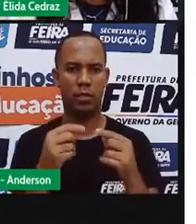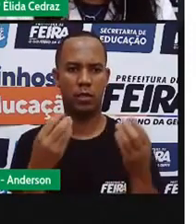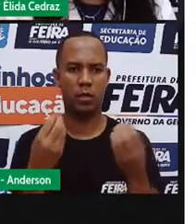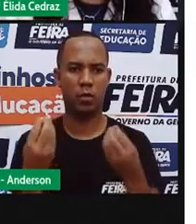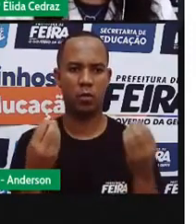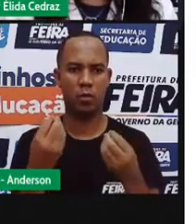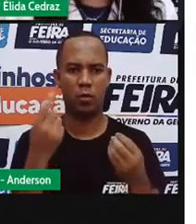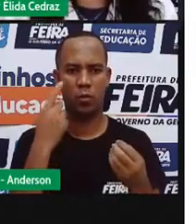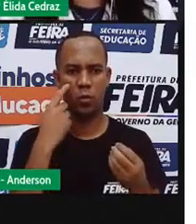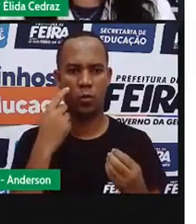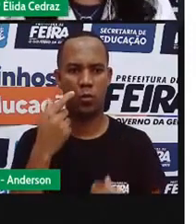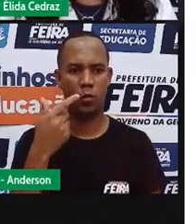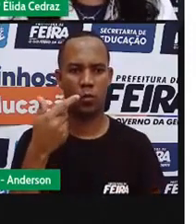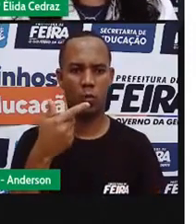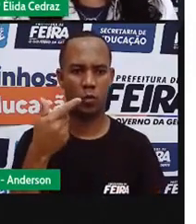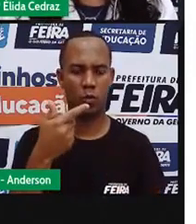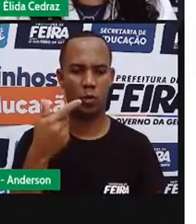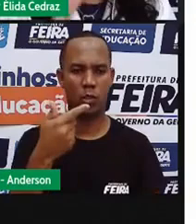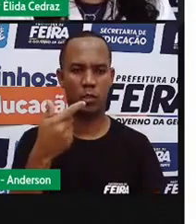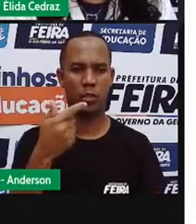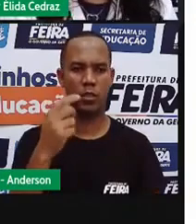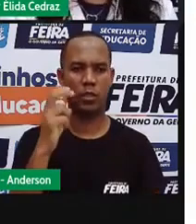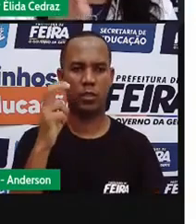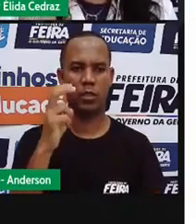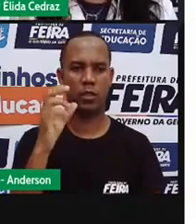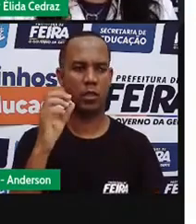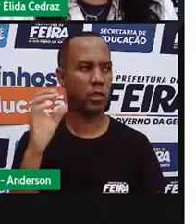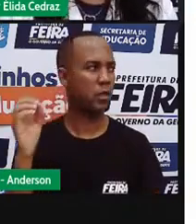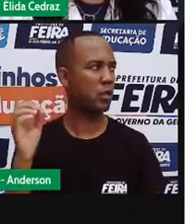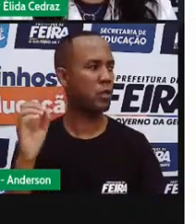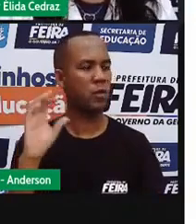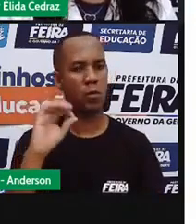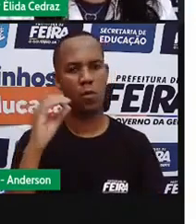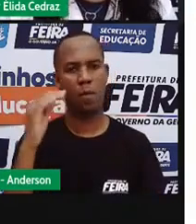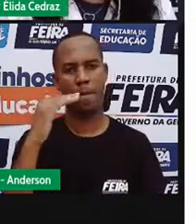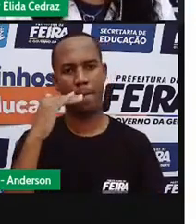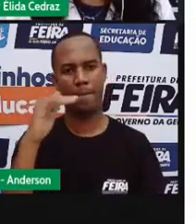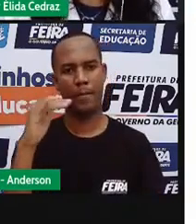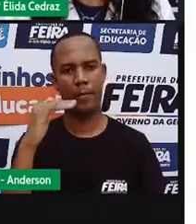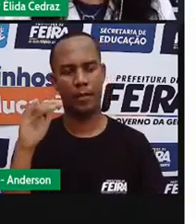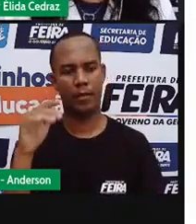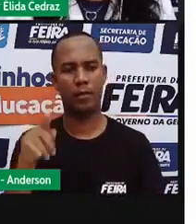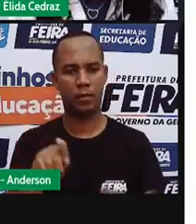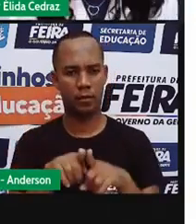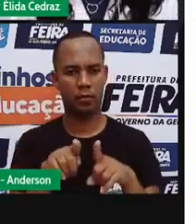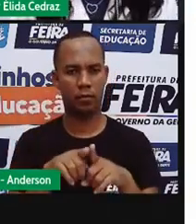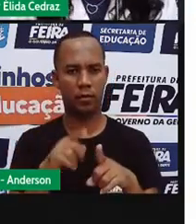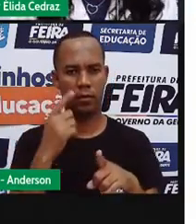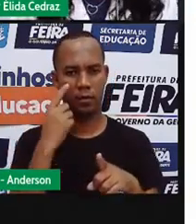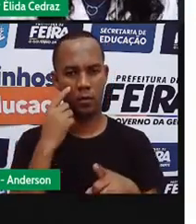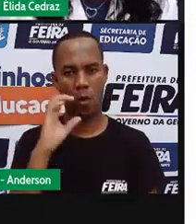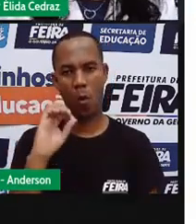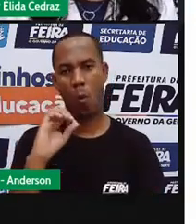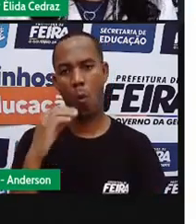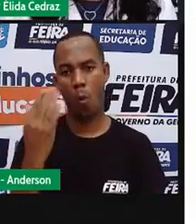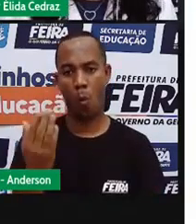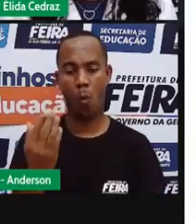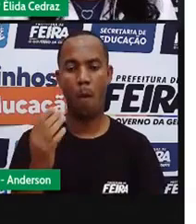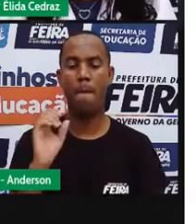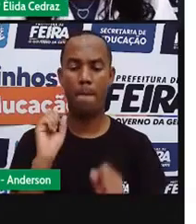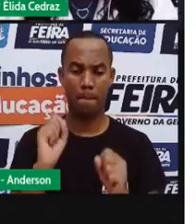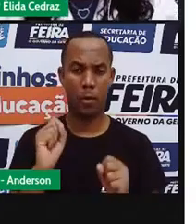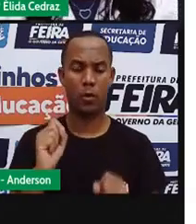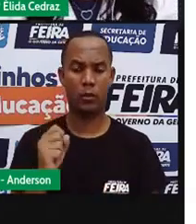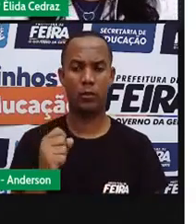dois de 500 ml. Meio litro e meio litro. Ou a Pró também pode